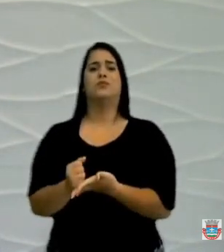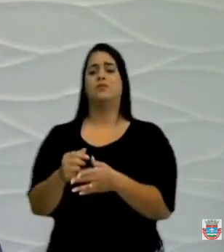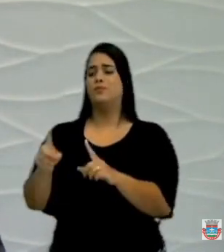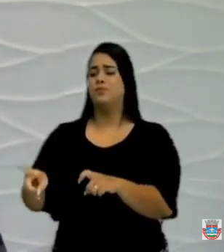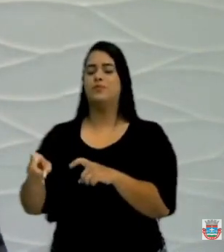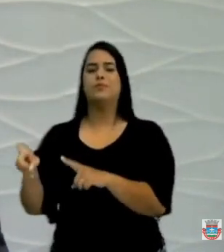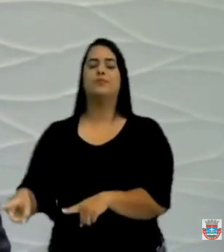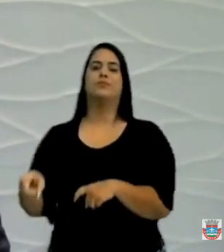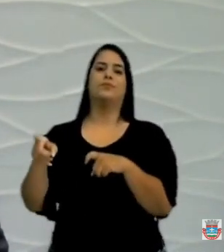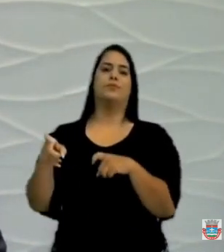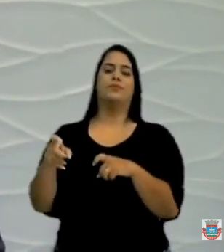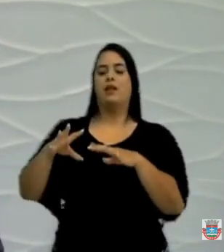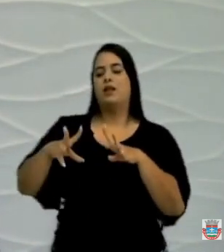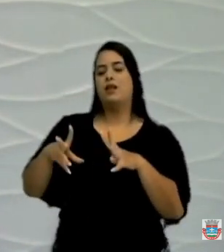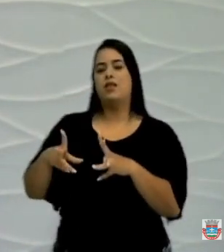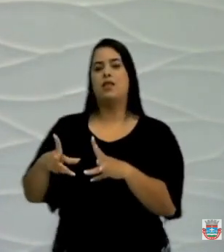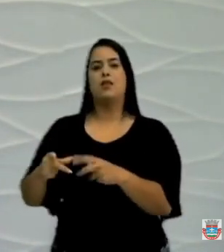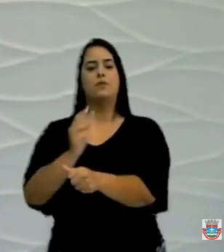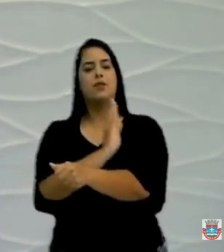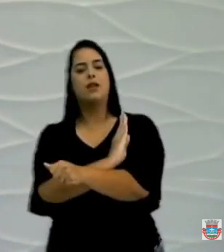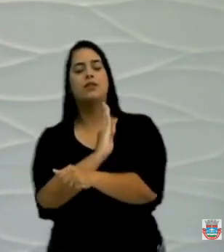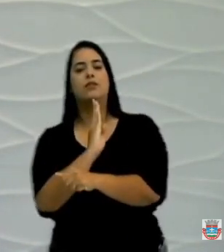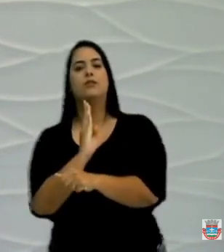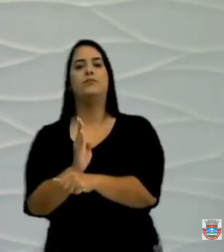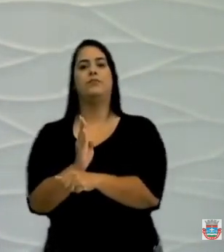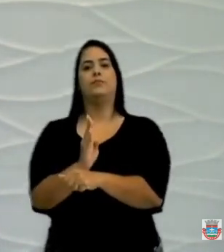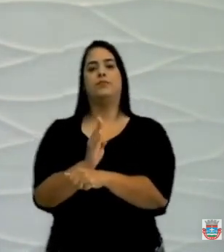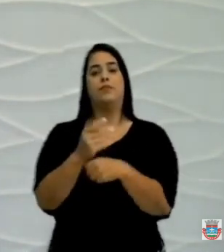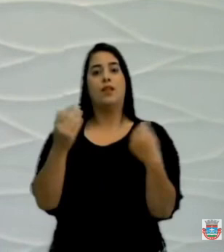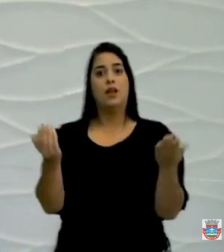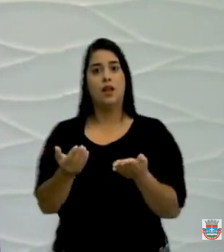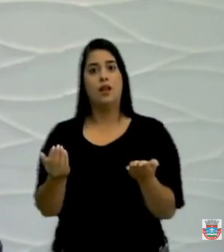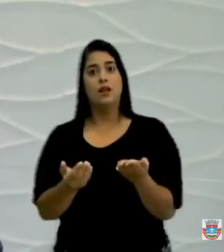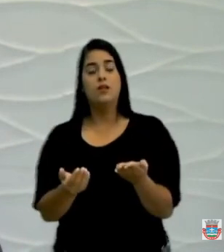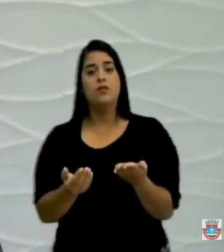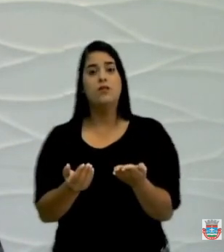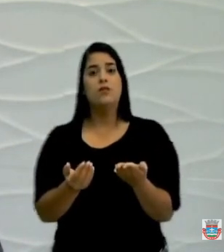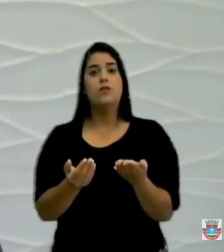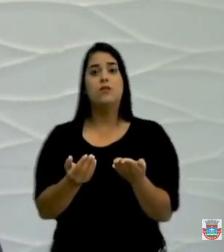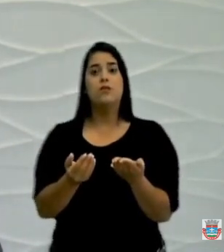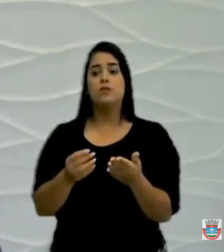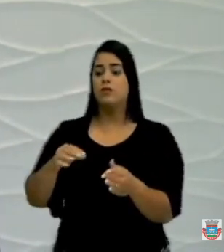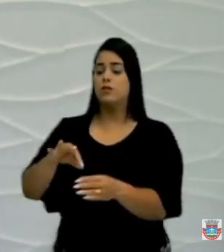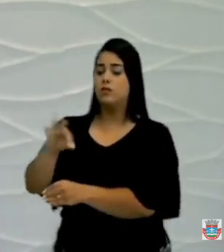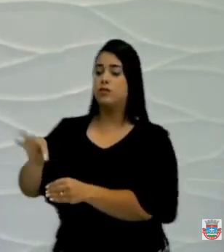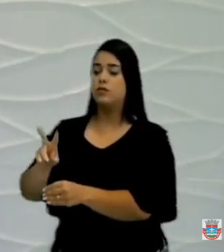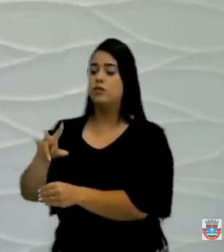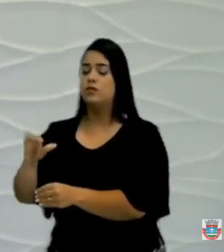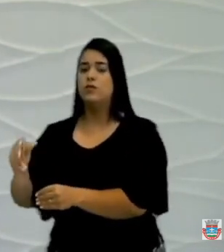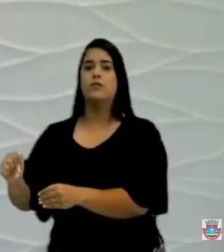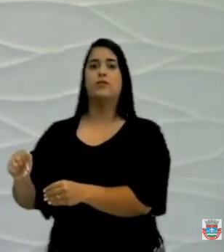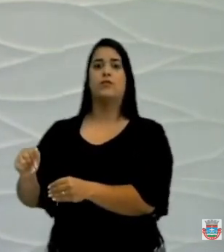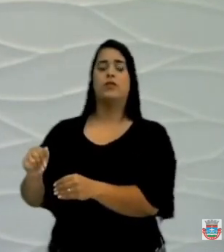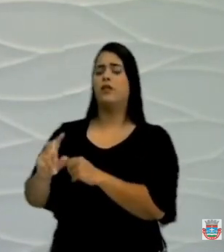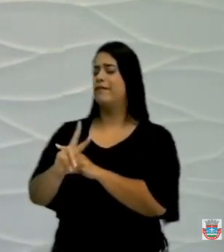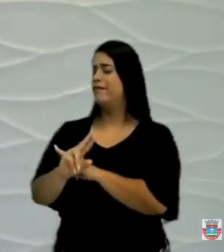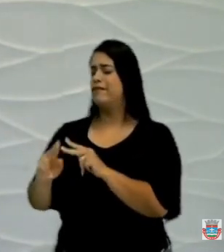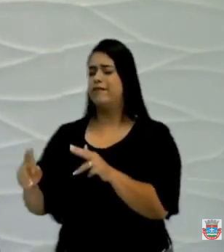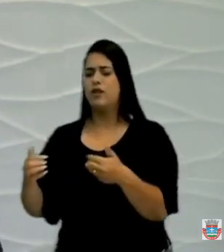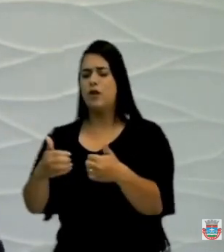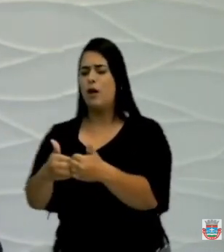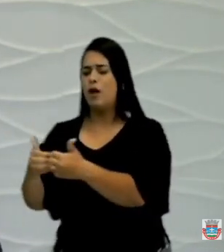rural, pela limpeza de açudes. Agora está na região do Espírito Santo, Malhada, Tapuio, Campo Verde,